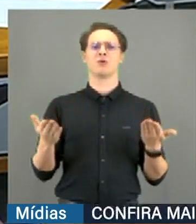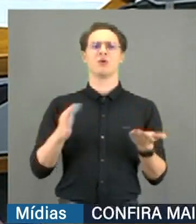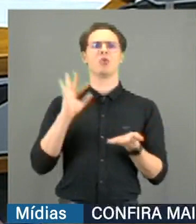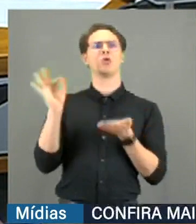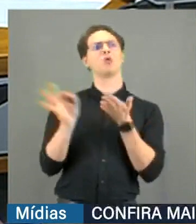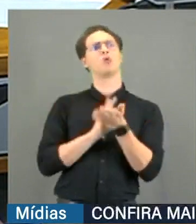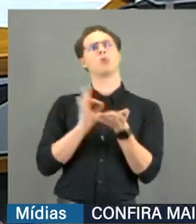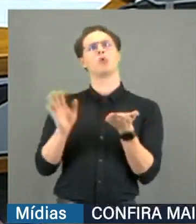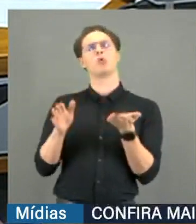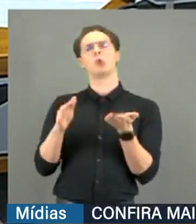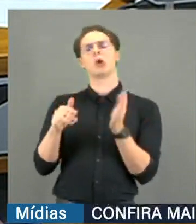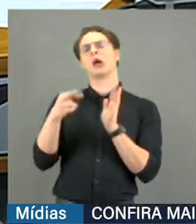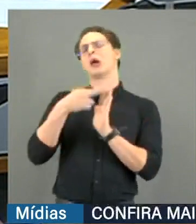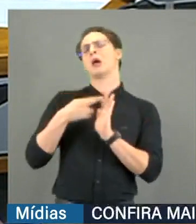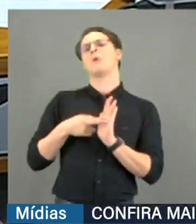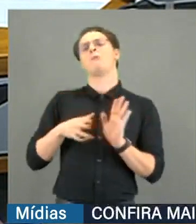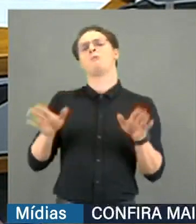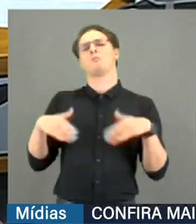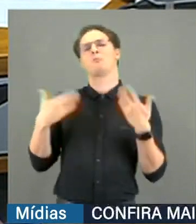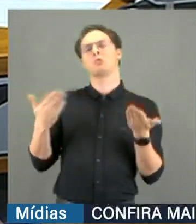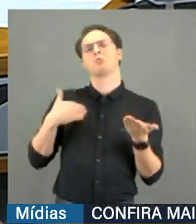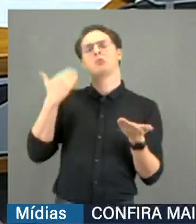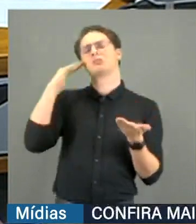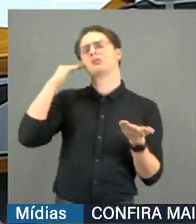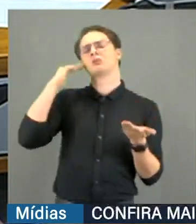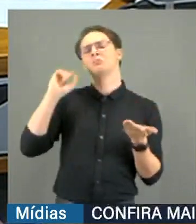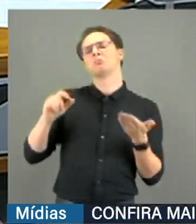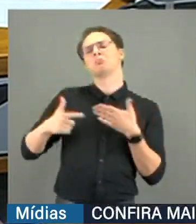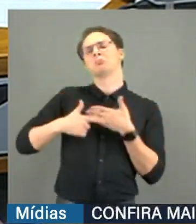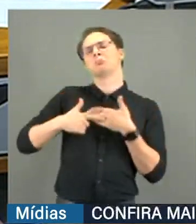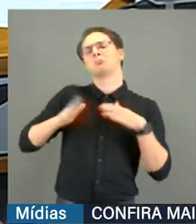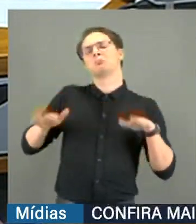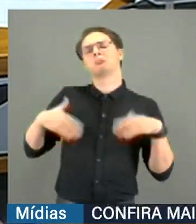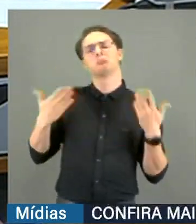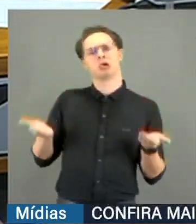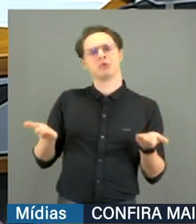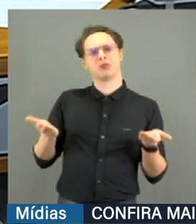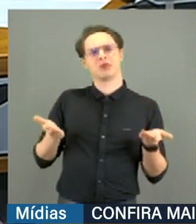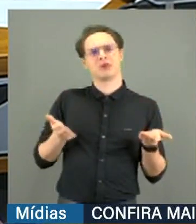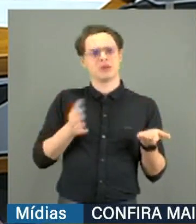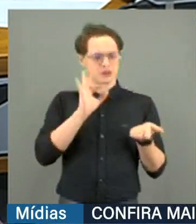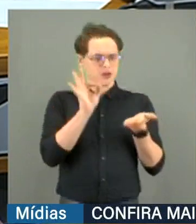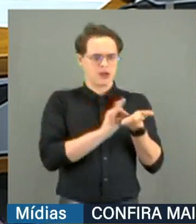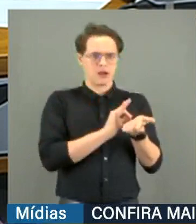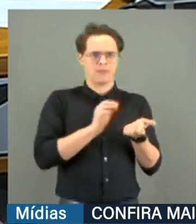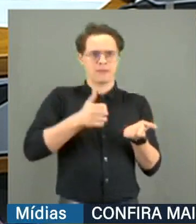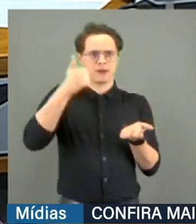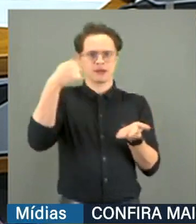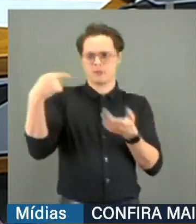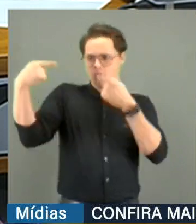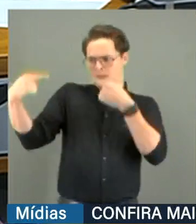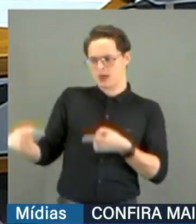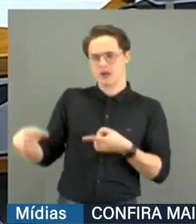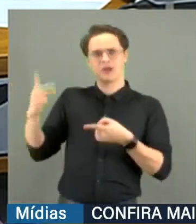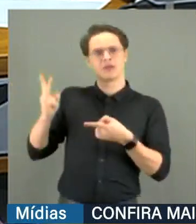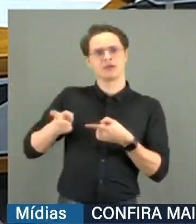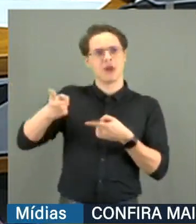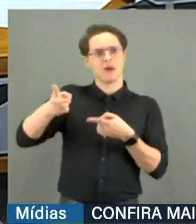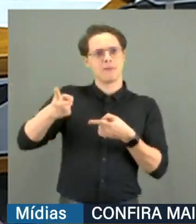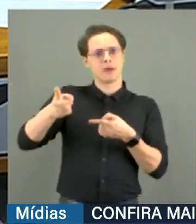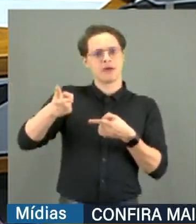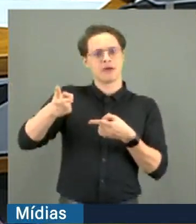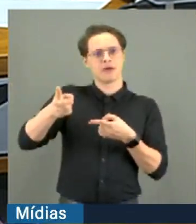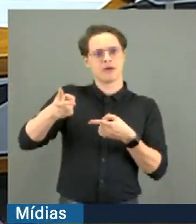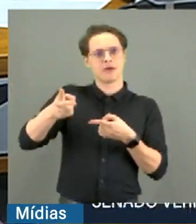Sr. Presidente? Só para eu entender. O papel. O papel. Então a primeira inscrição sempre é da oposição? É assim? O papel que me chegou aqui.